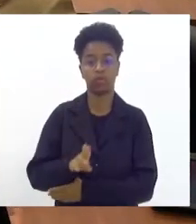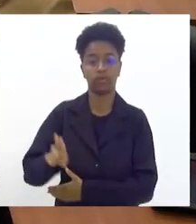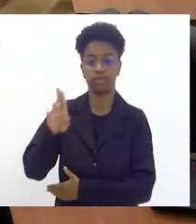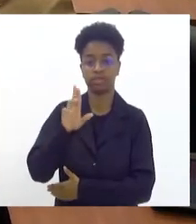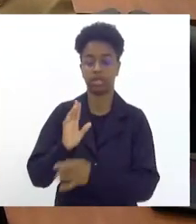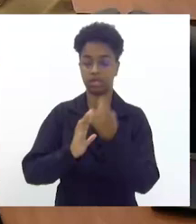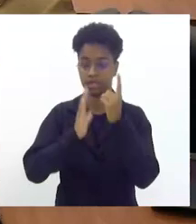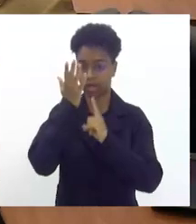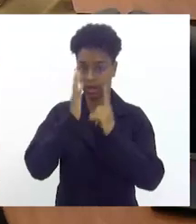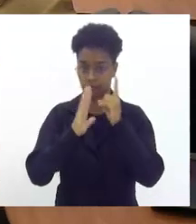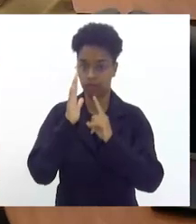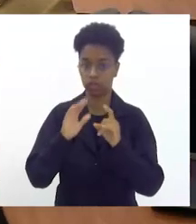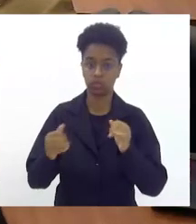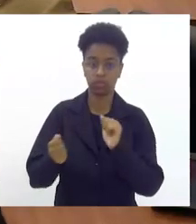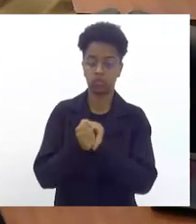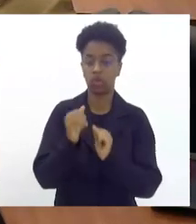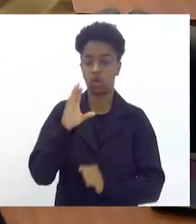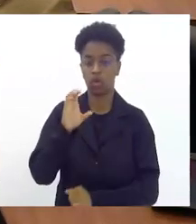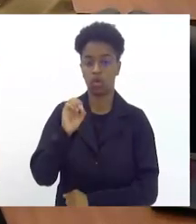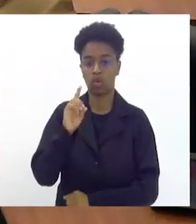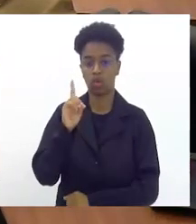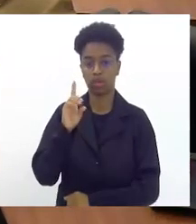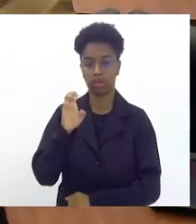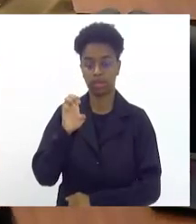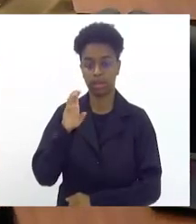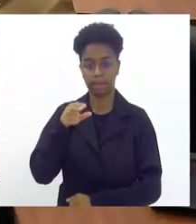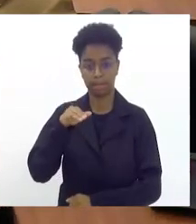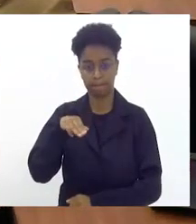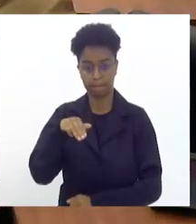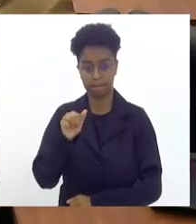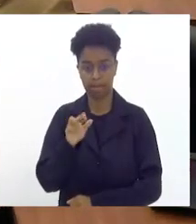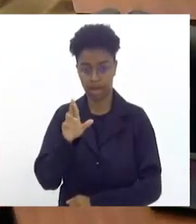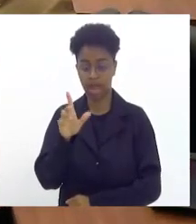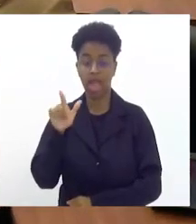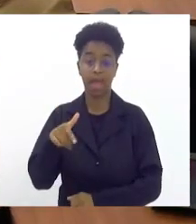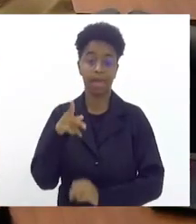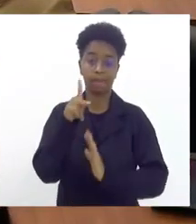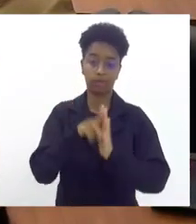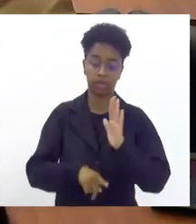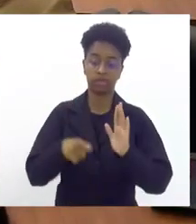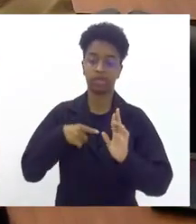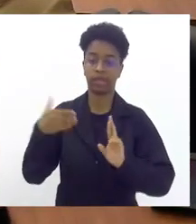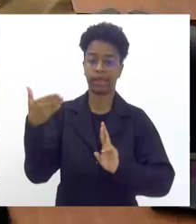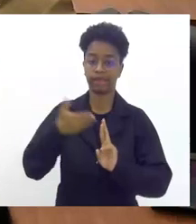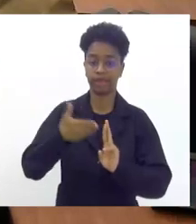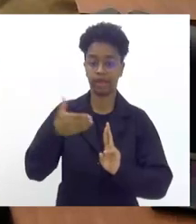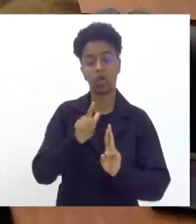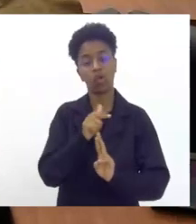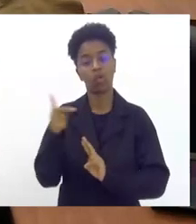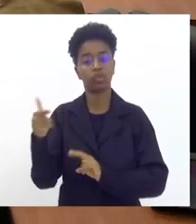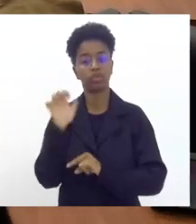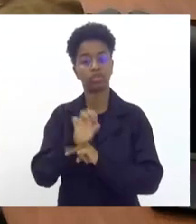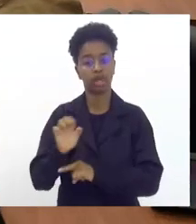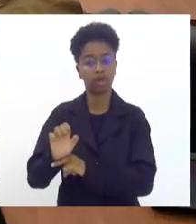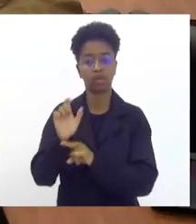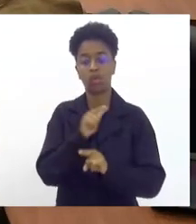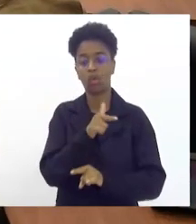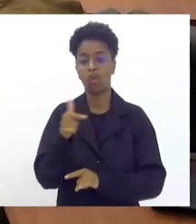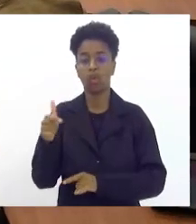Então, é um projeto que vai servir como referência para outros estados, para outros municípios,